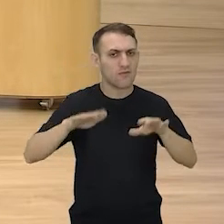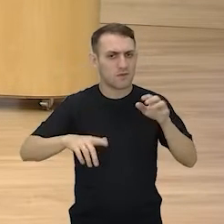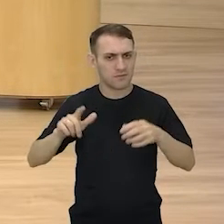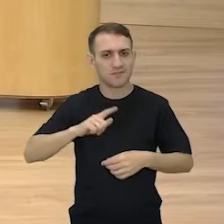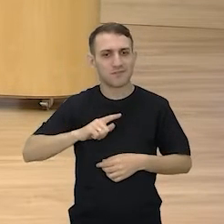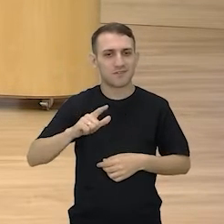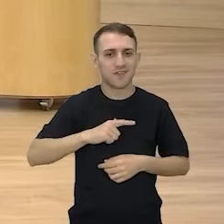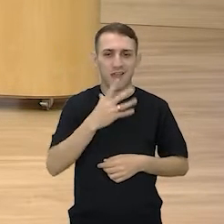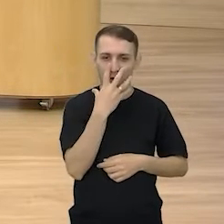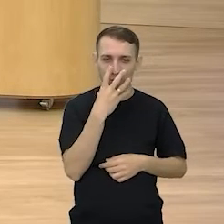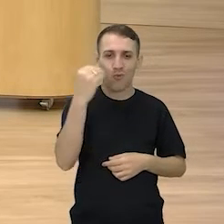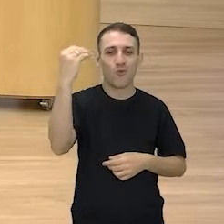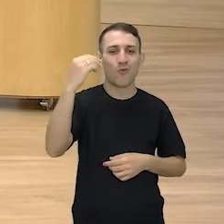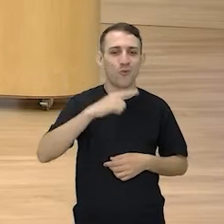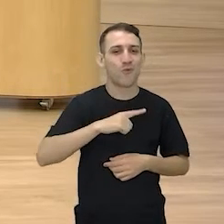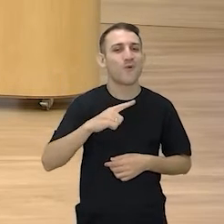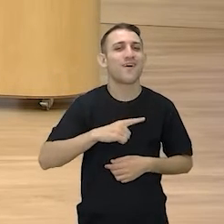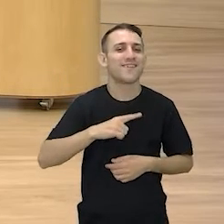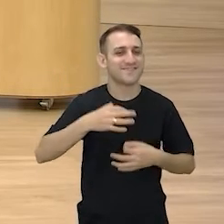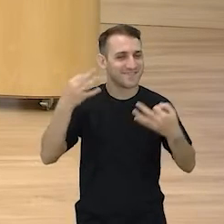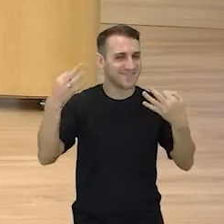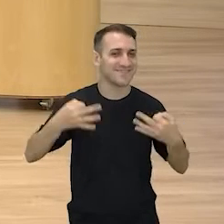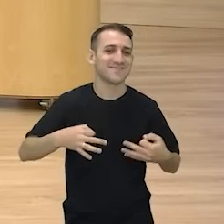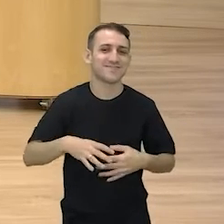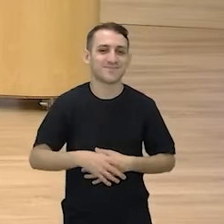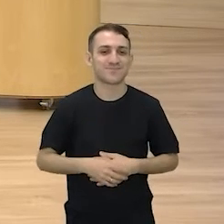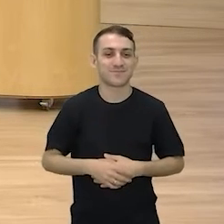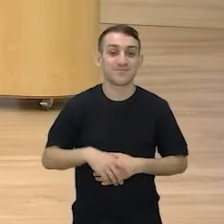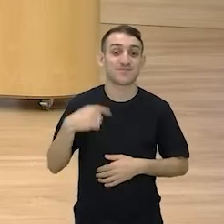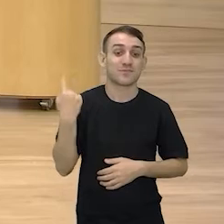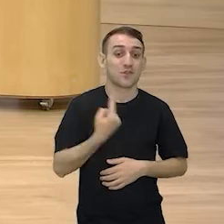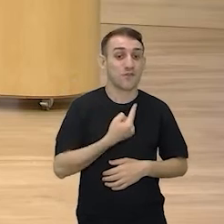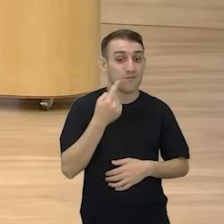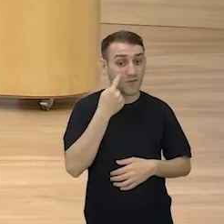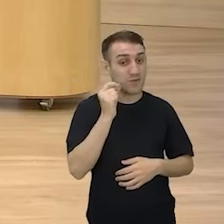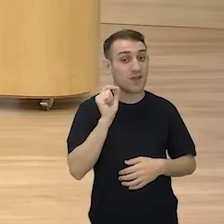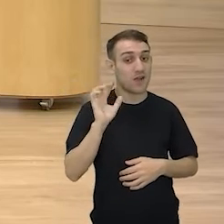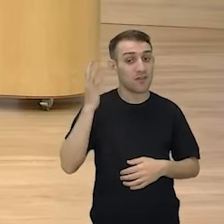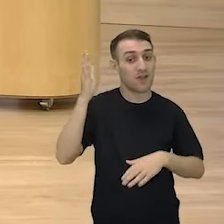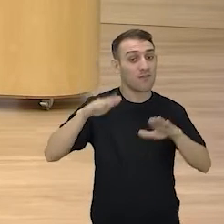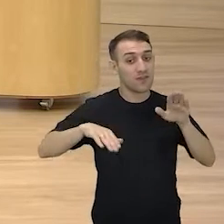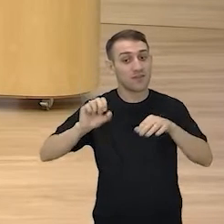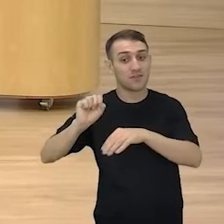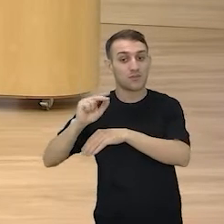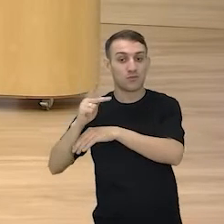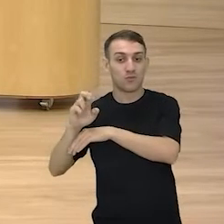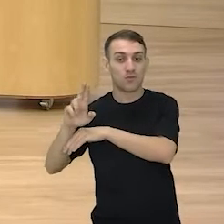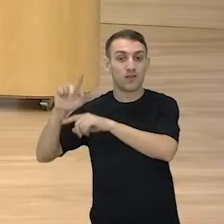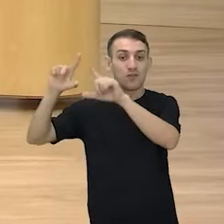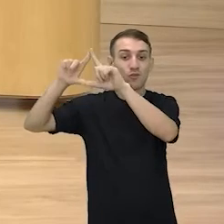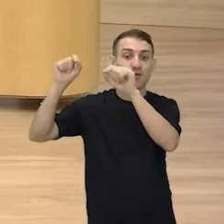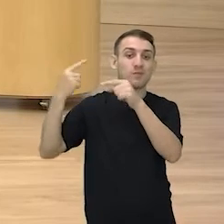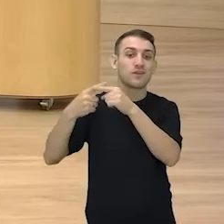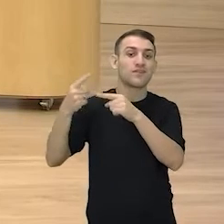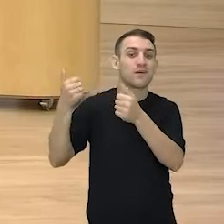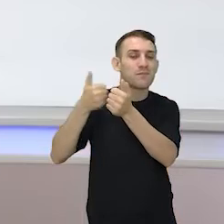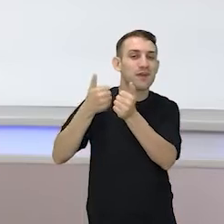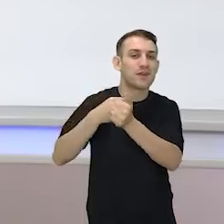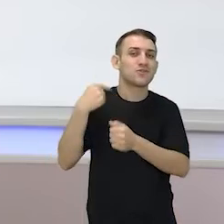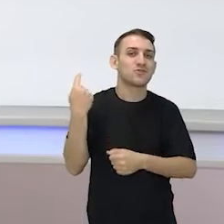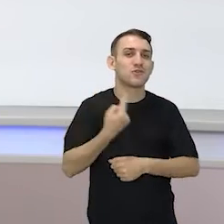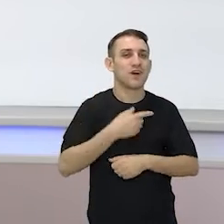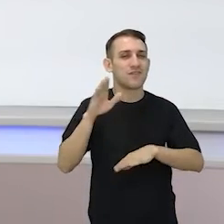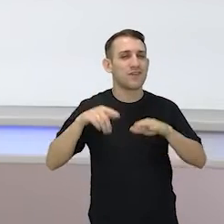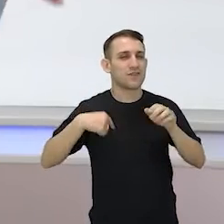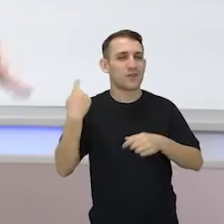lobisomem. Também. Mas acontece a super lua, porque ela fica mais próxima da gente. A gente